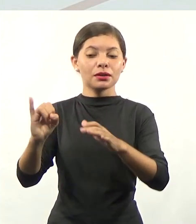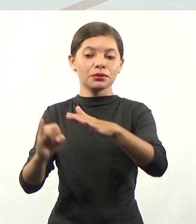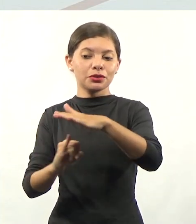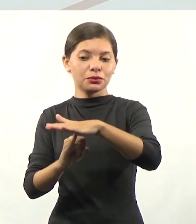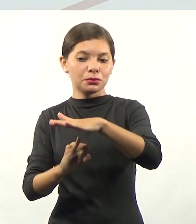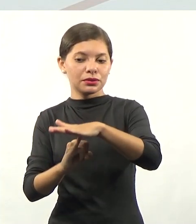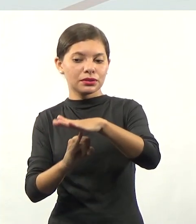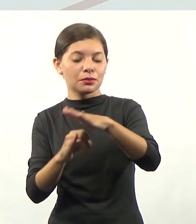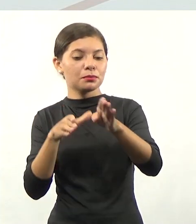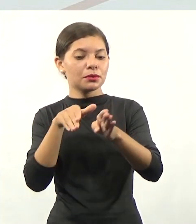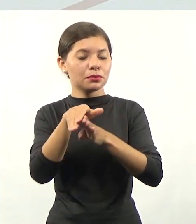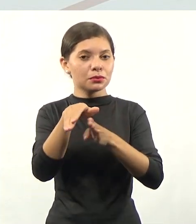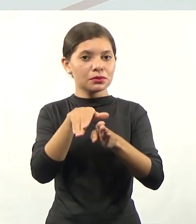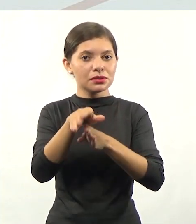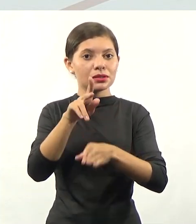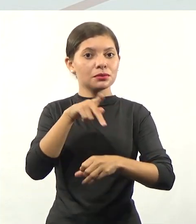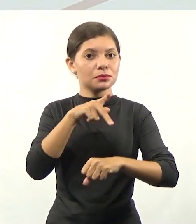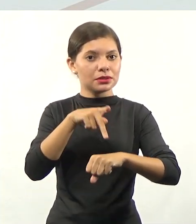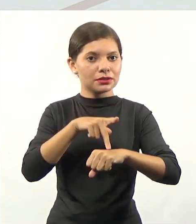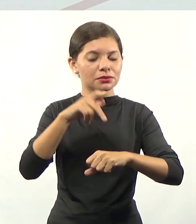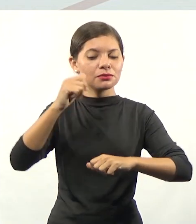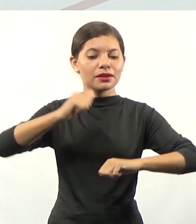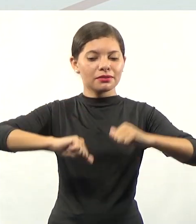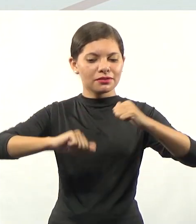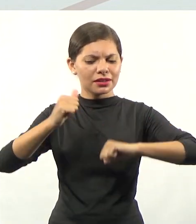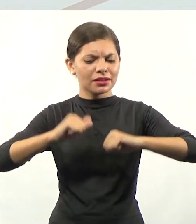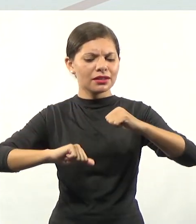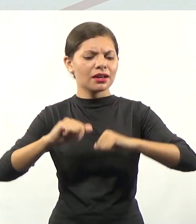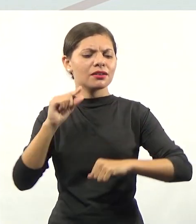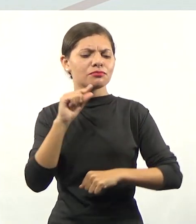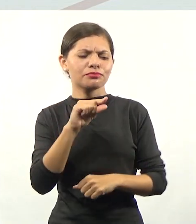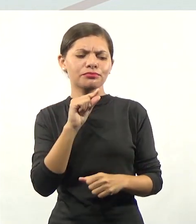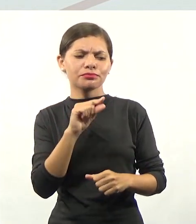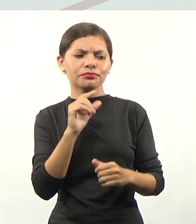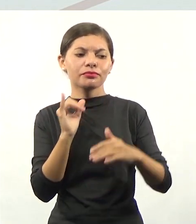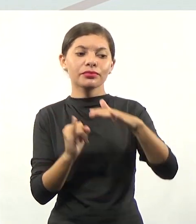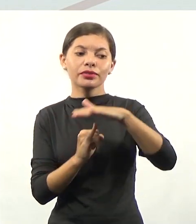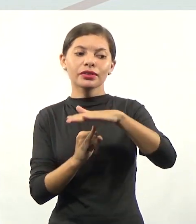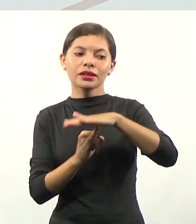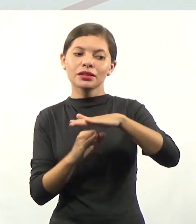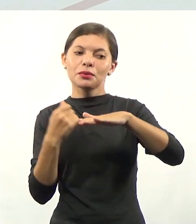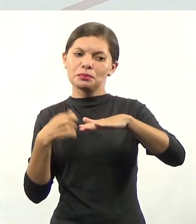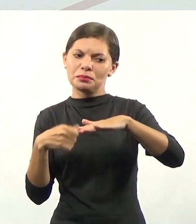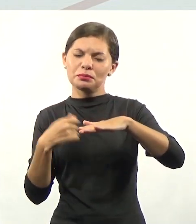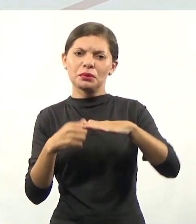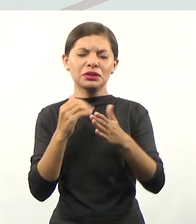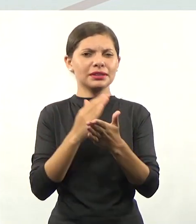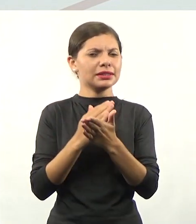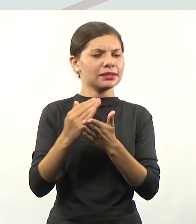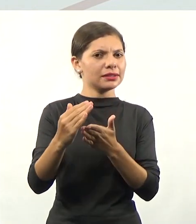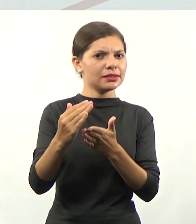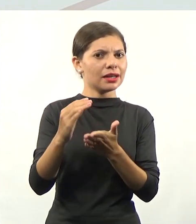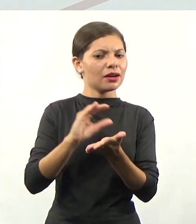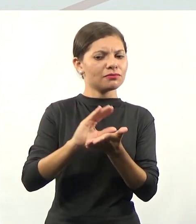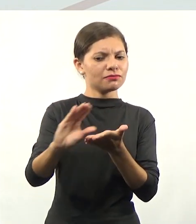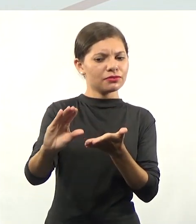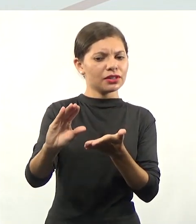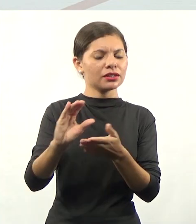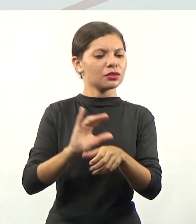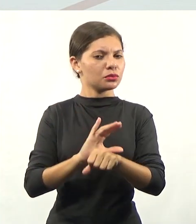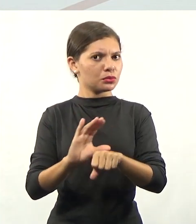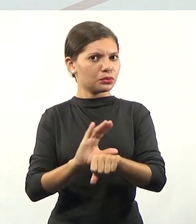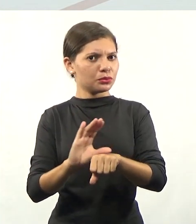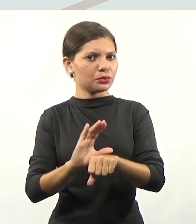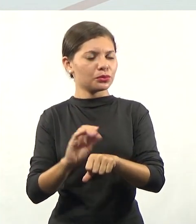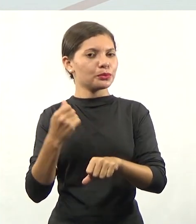o Conselho Nacional de Educação, que vai avaliar se essa instituição tem condições de iniciar a oferta desse curso. E aí a